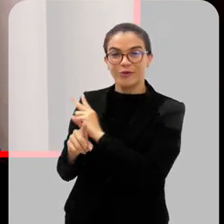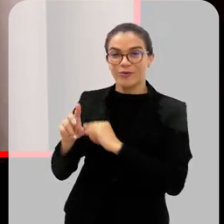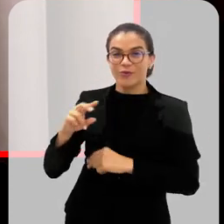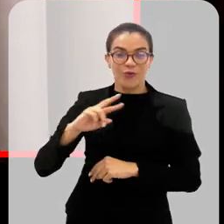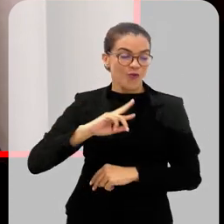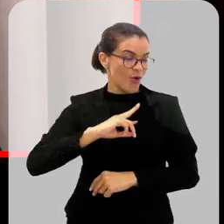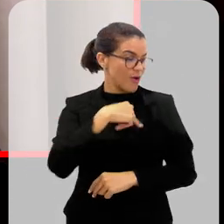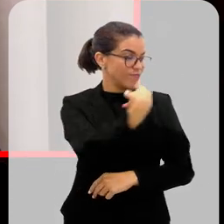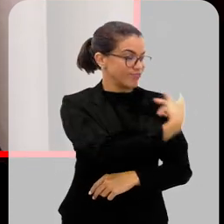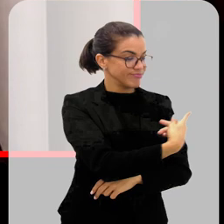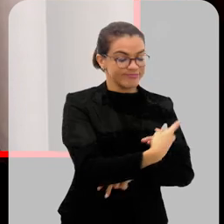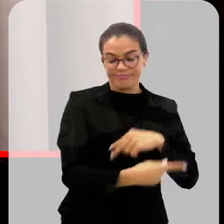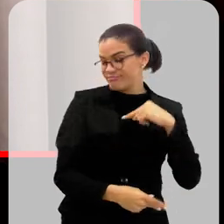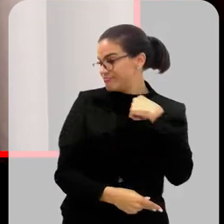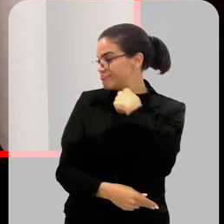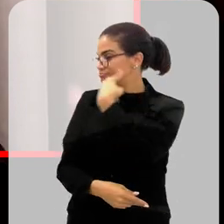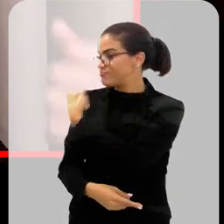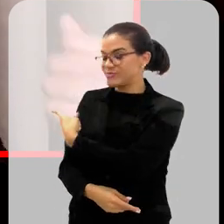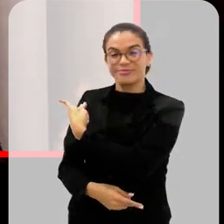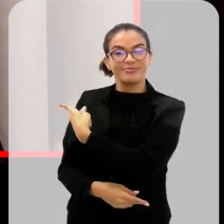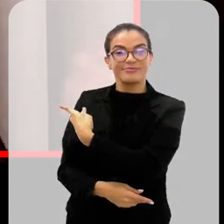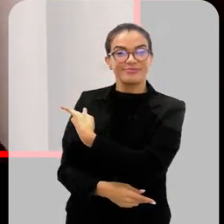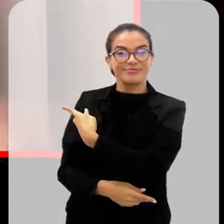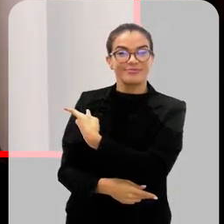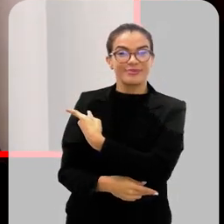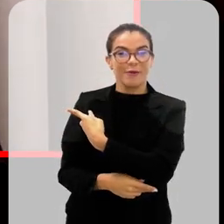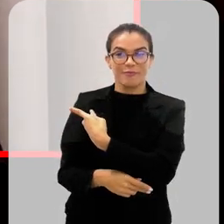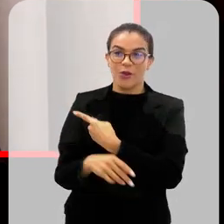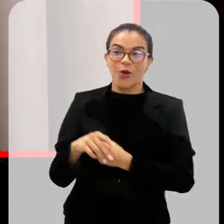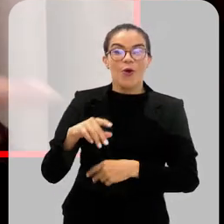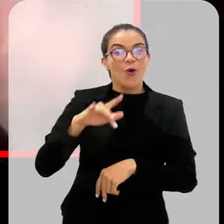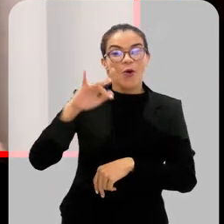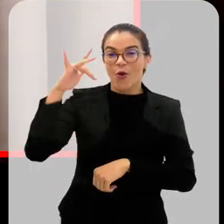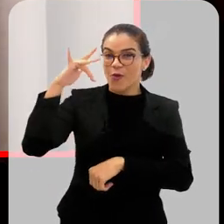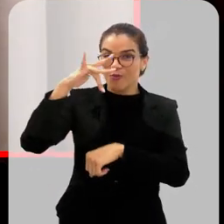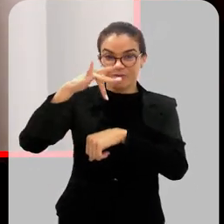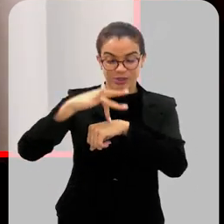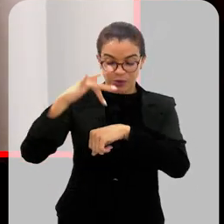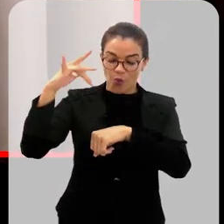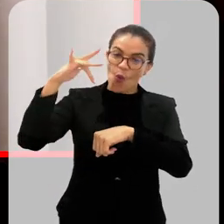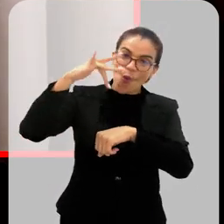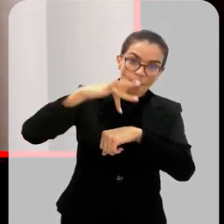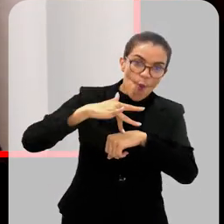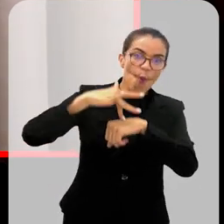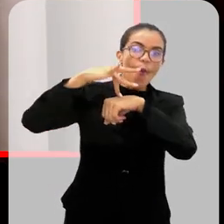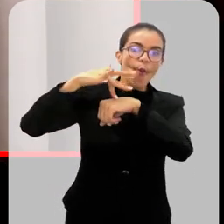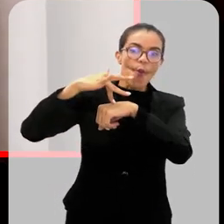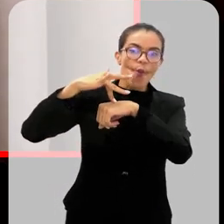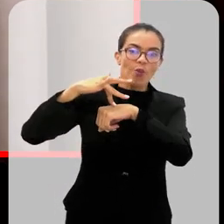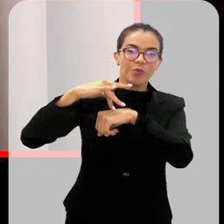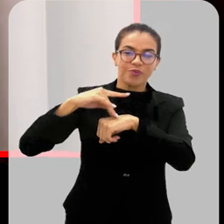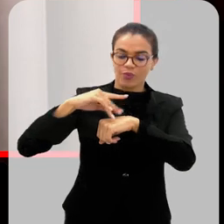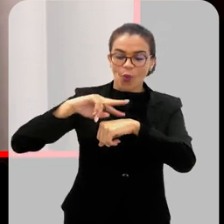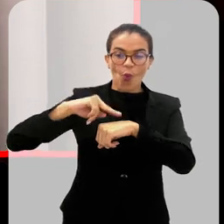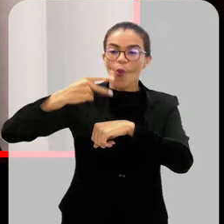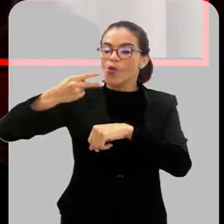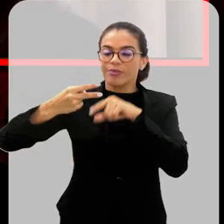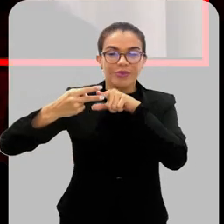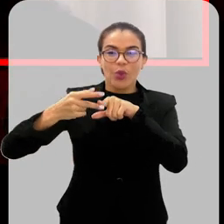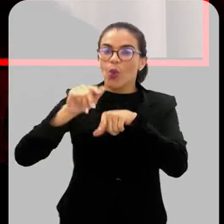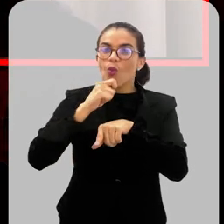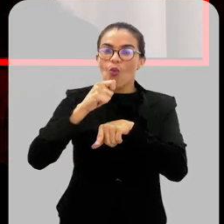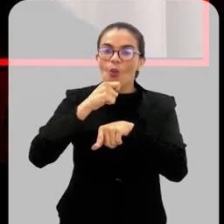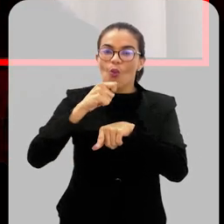passar essa carga viral para o mosquito. O mosquito não vai ficar infectado e não vai infectar outras pessoas.